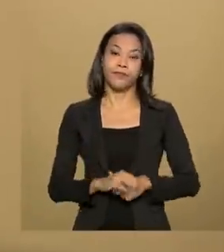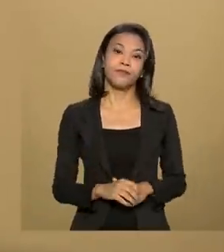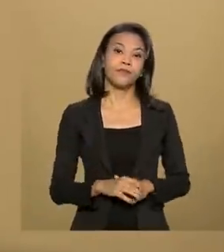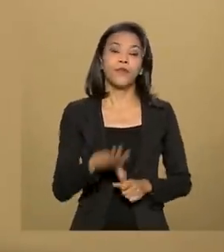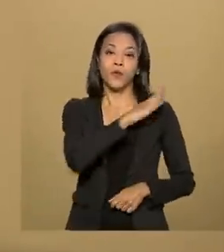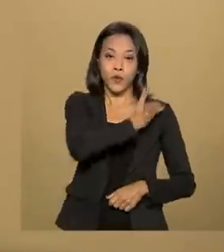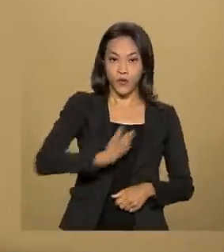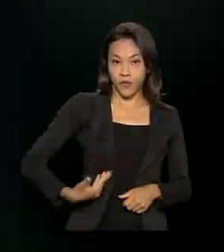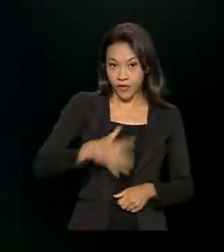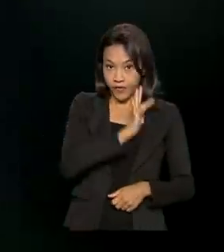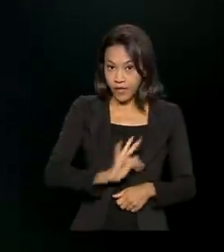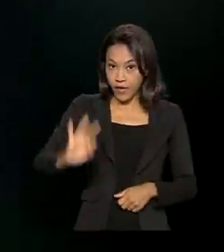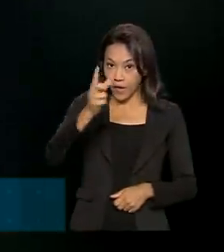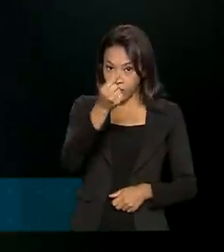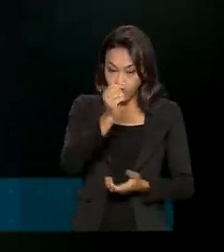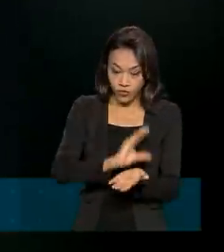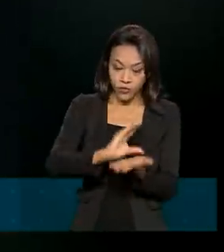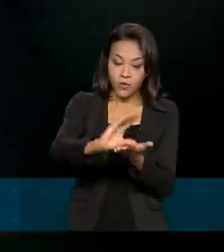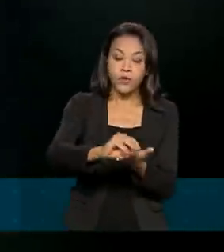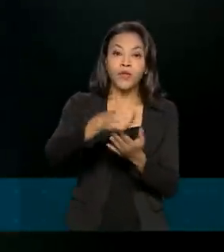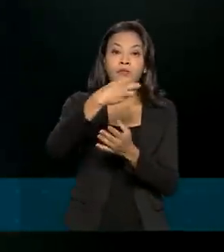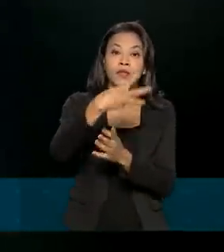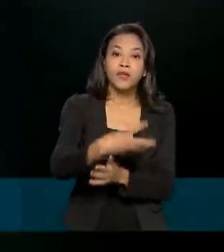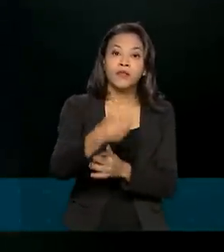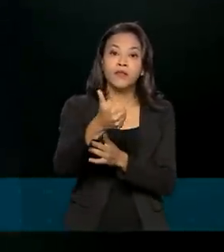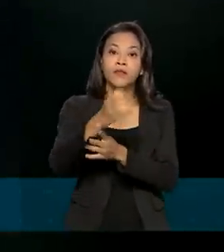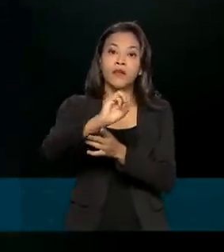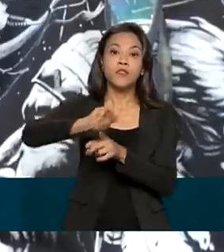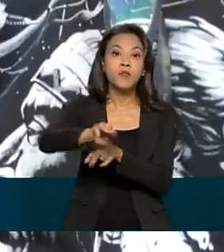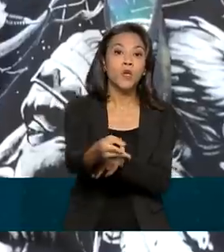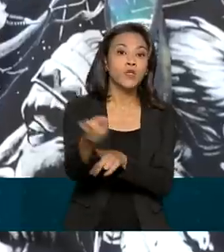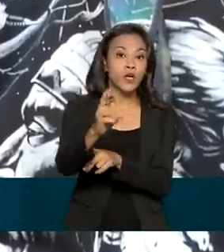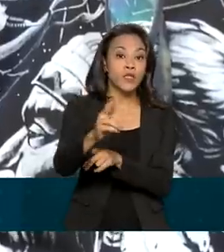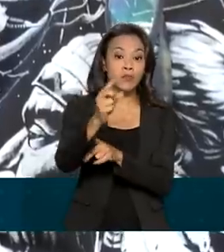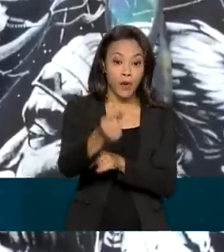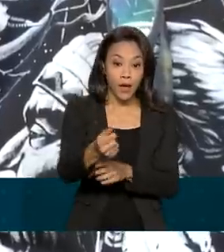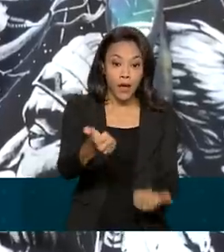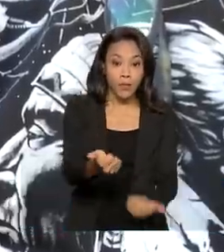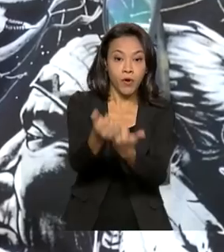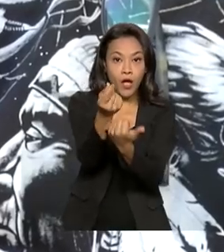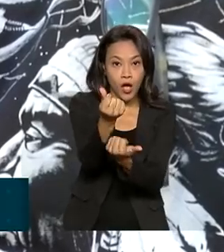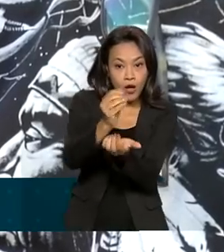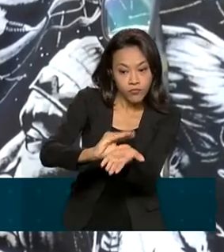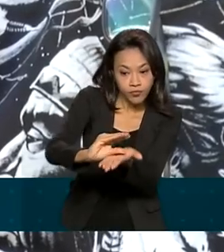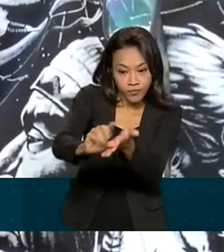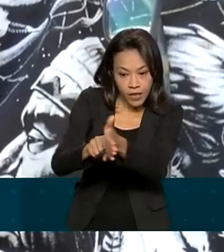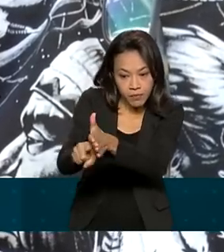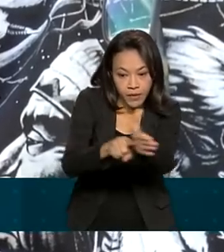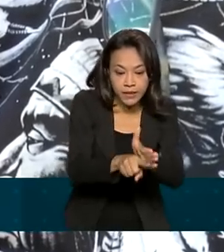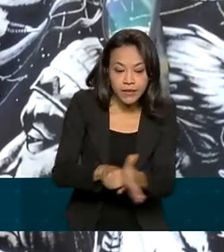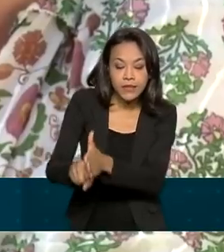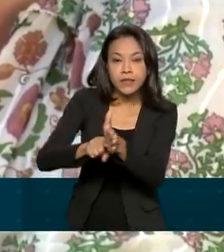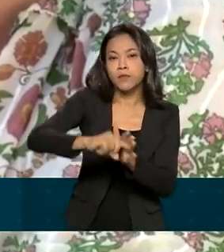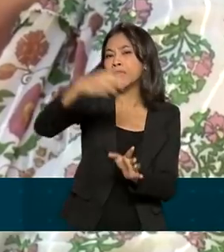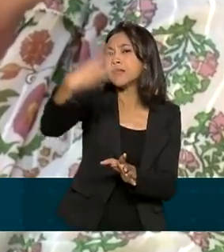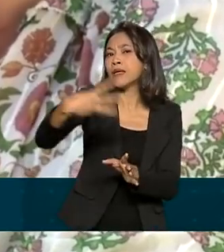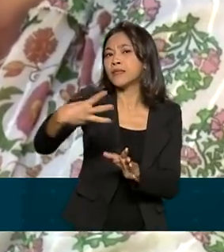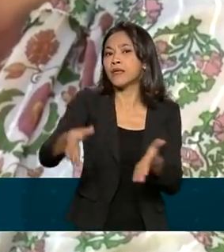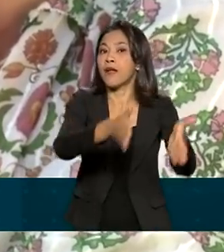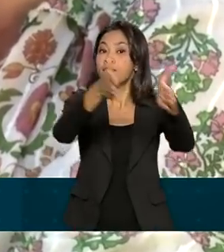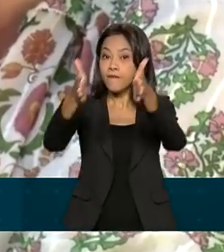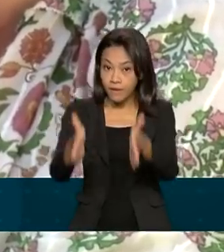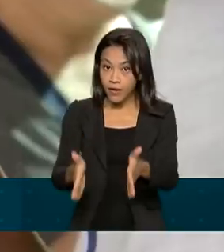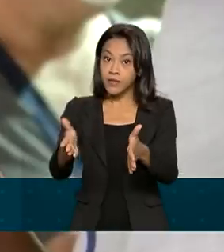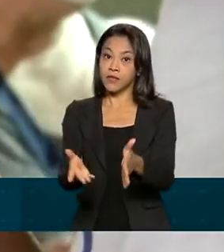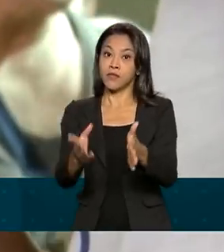governo federal vai destinar 310 milhões de reais para financiar ensaios clínicos da terceira fase de uma vacina contra a Covid